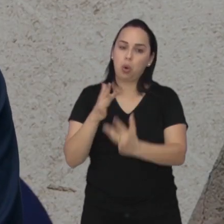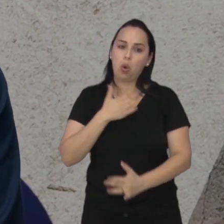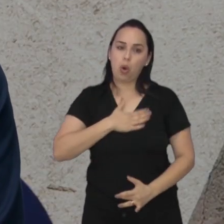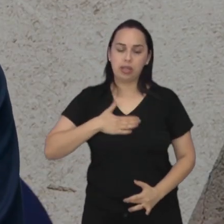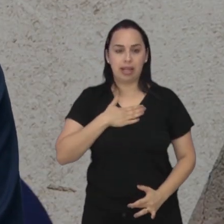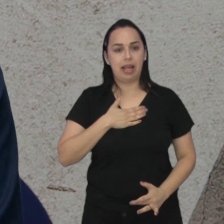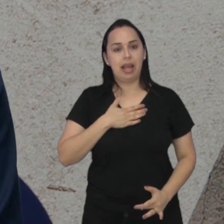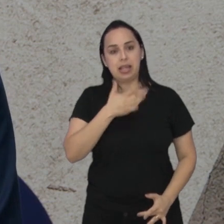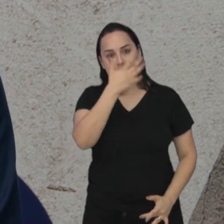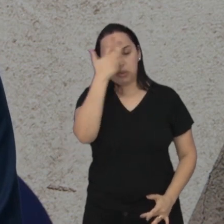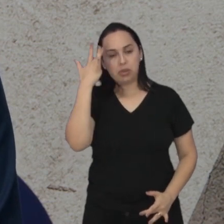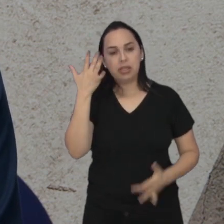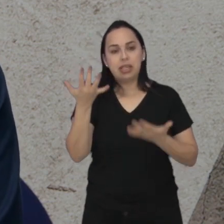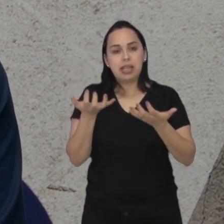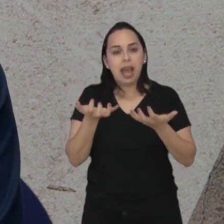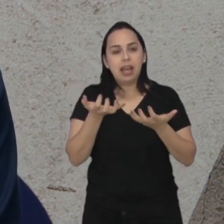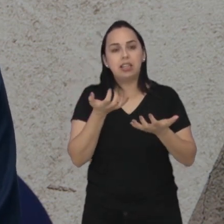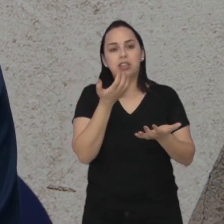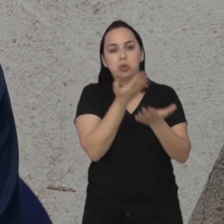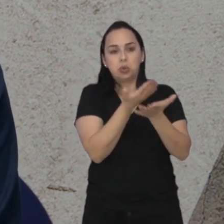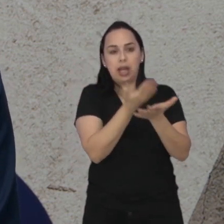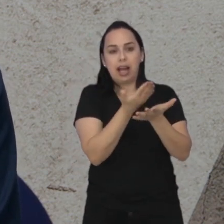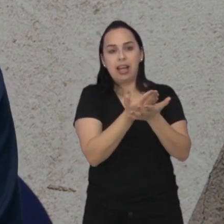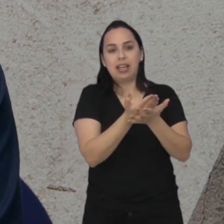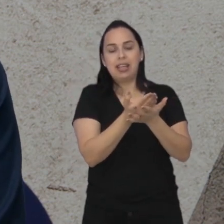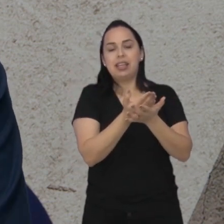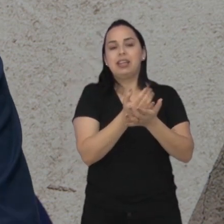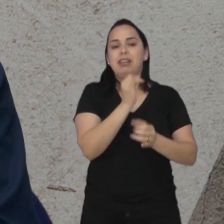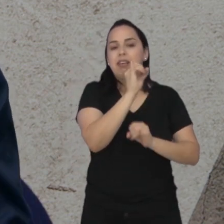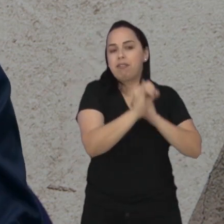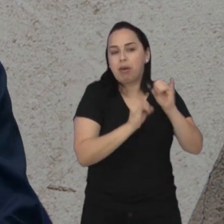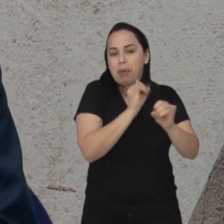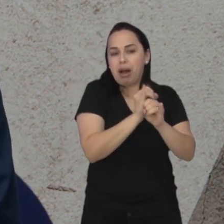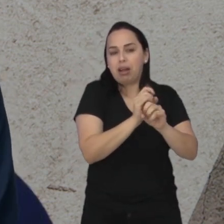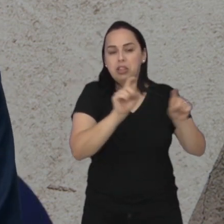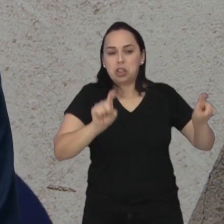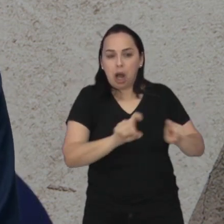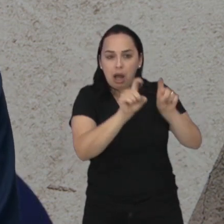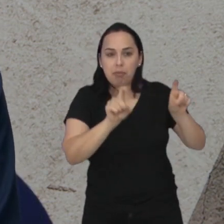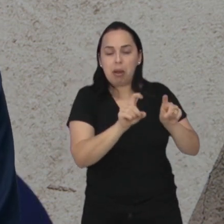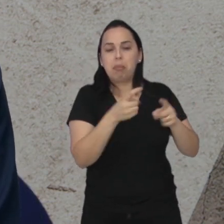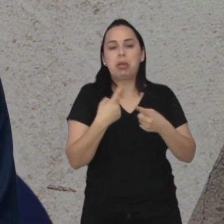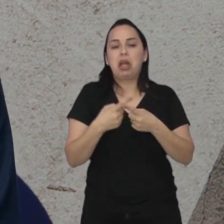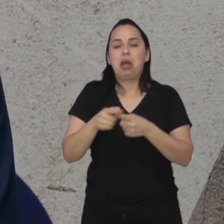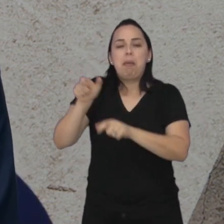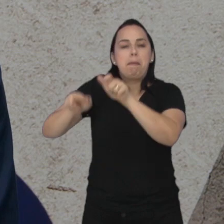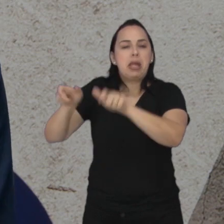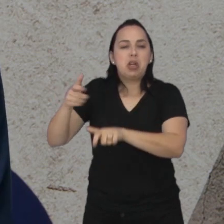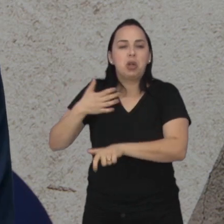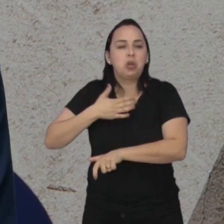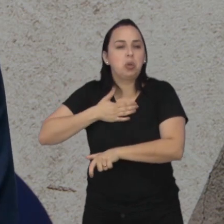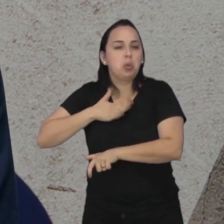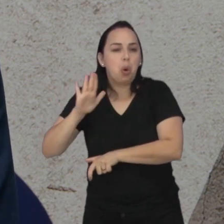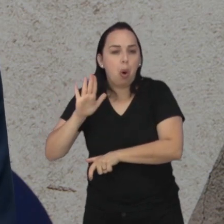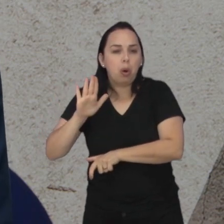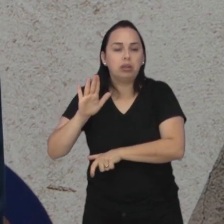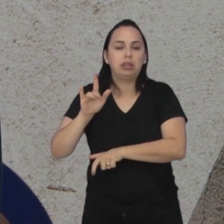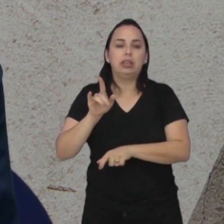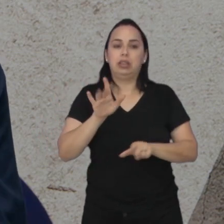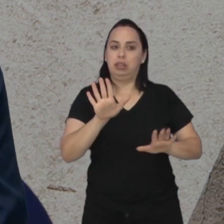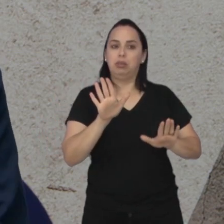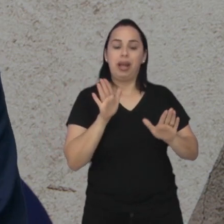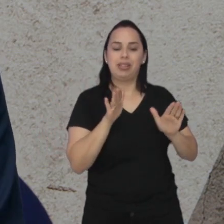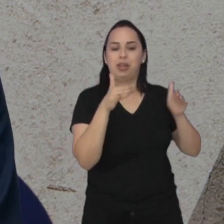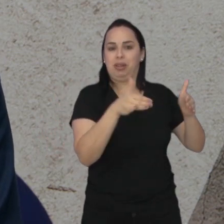segue aí. Eu quero estudar informática, porque eu não me dou bem com pessoas. Não que seja a única